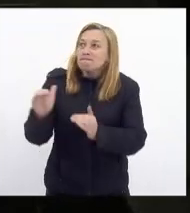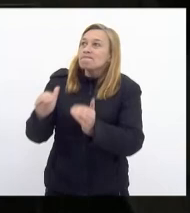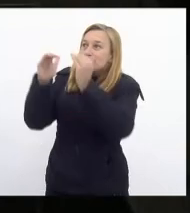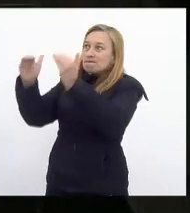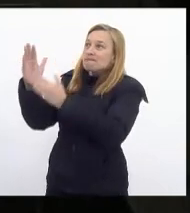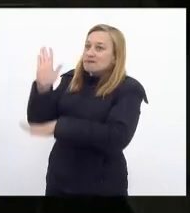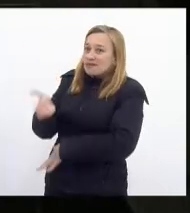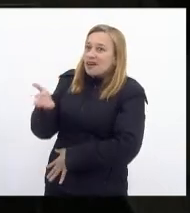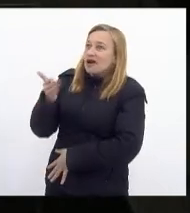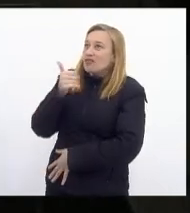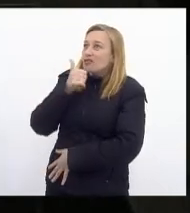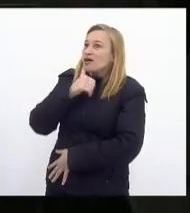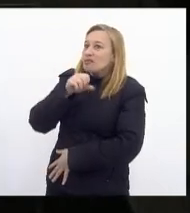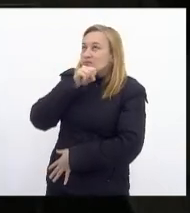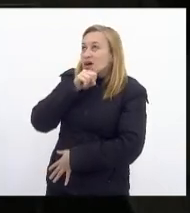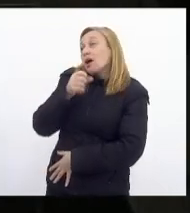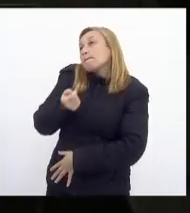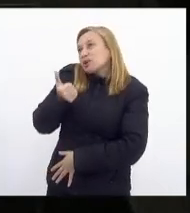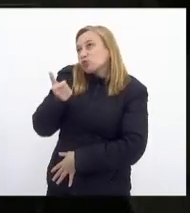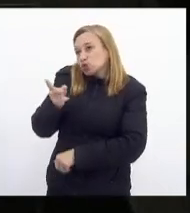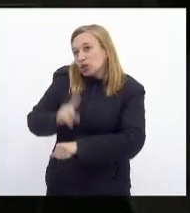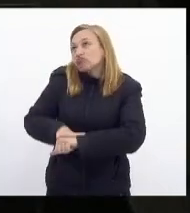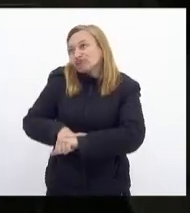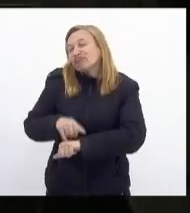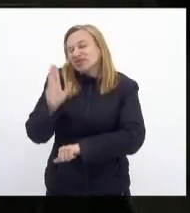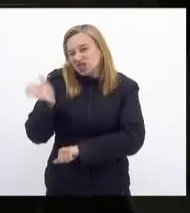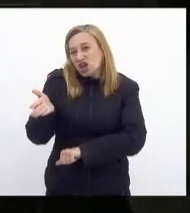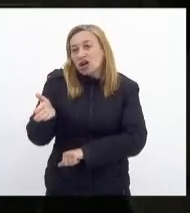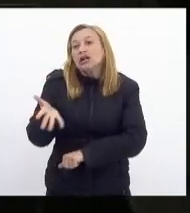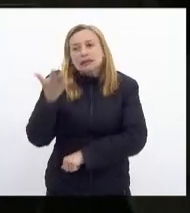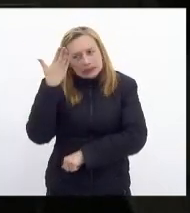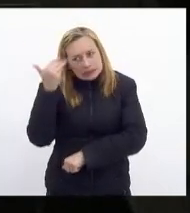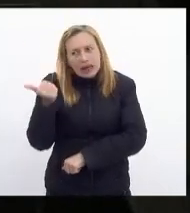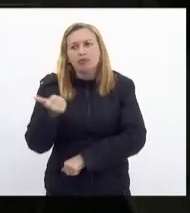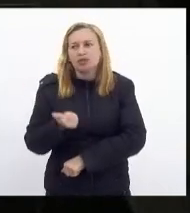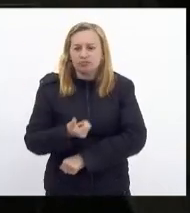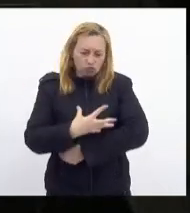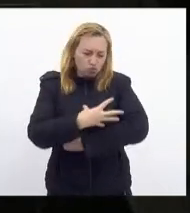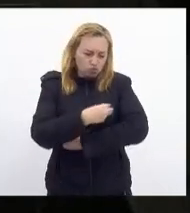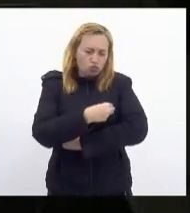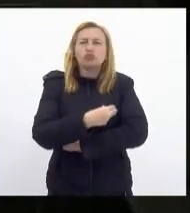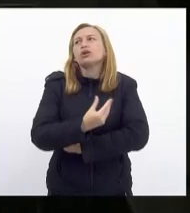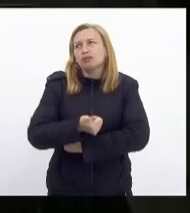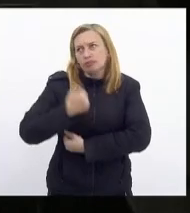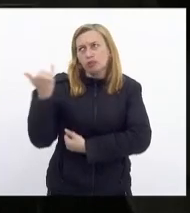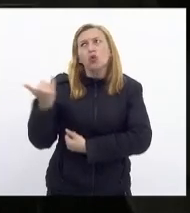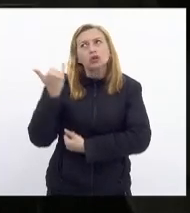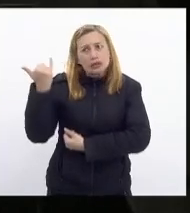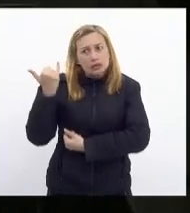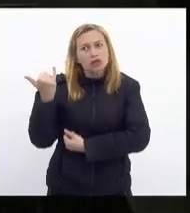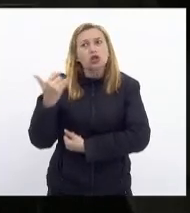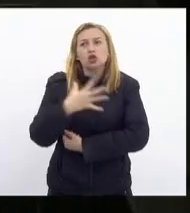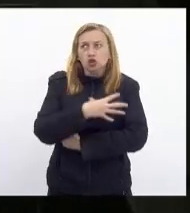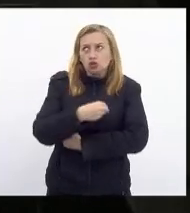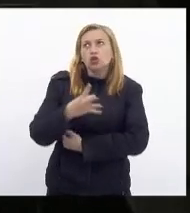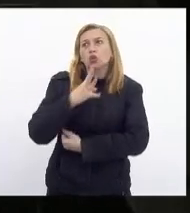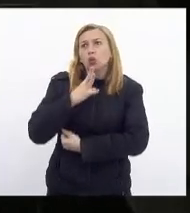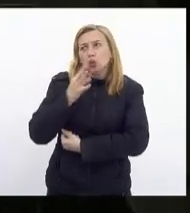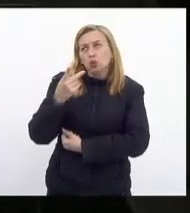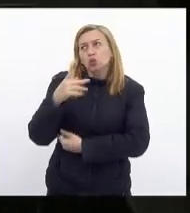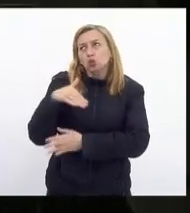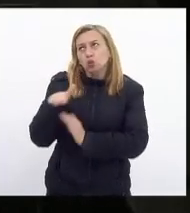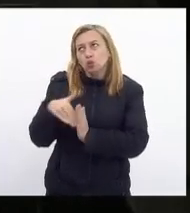mãe faz pouco tempo e sabe disso dois filhos que eu os conheço